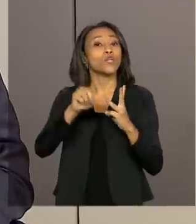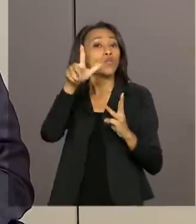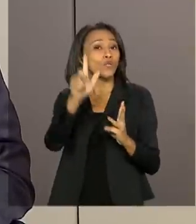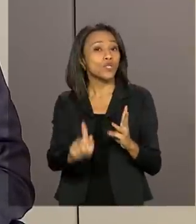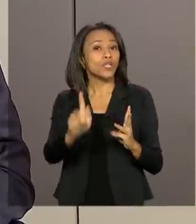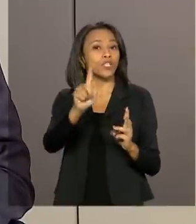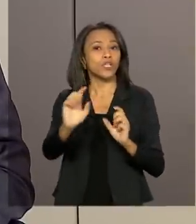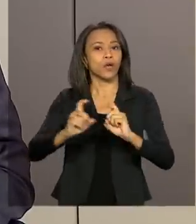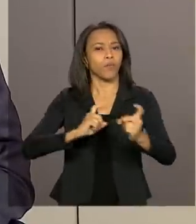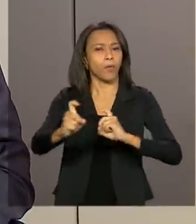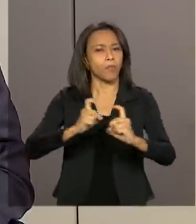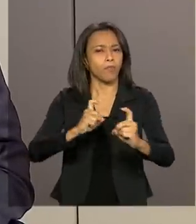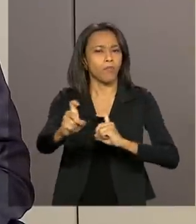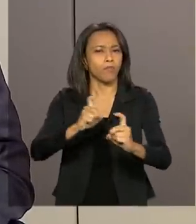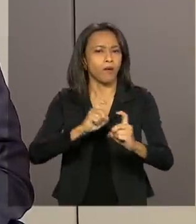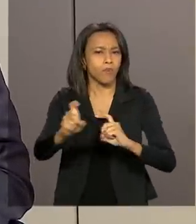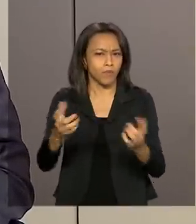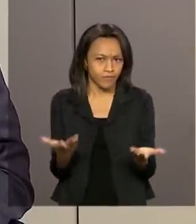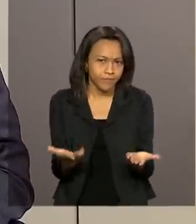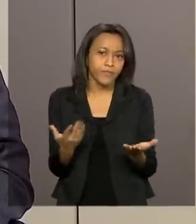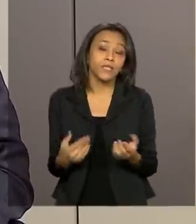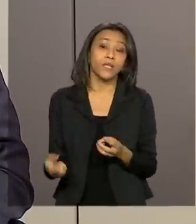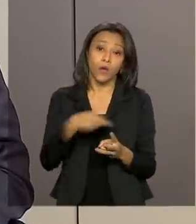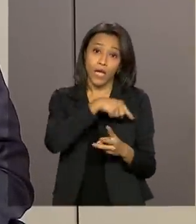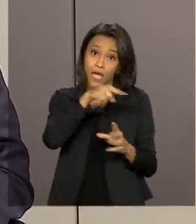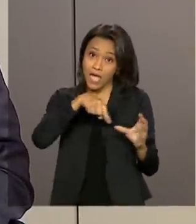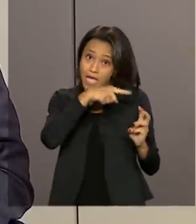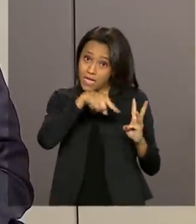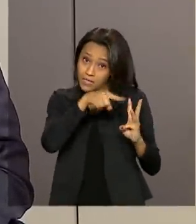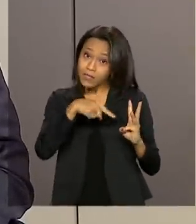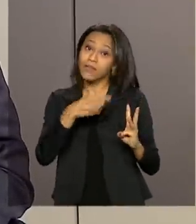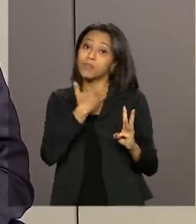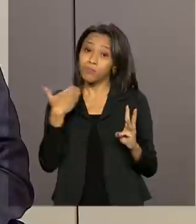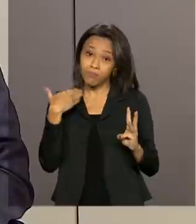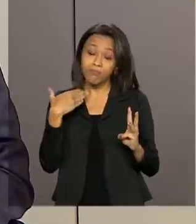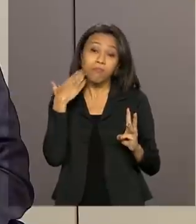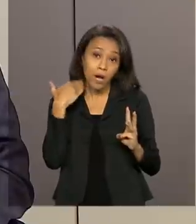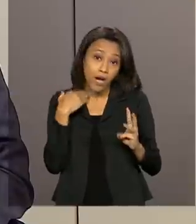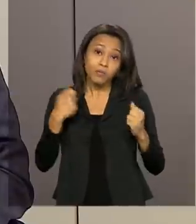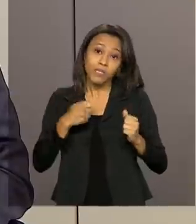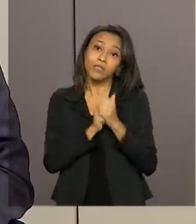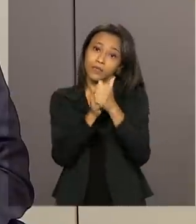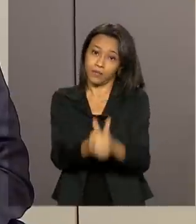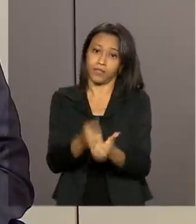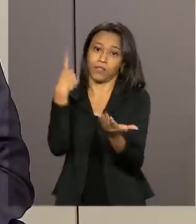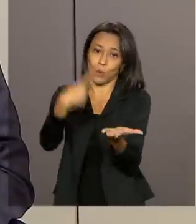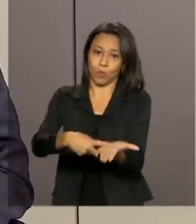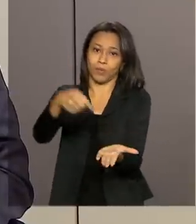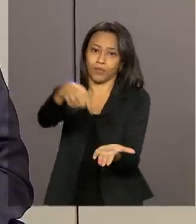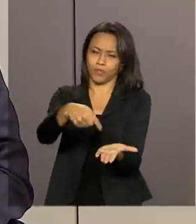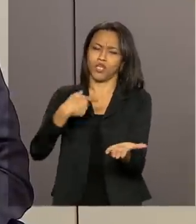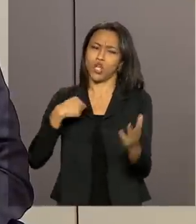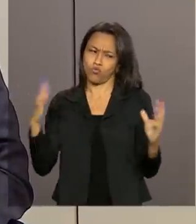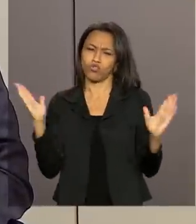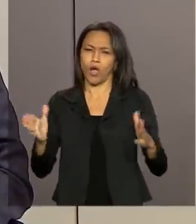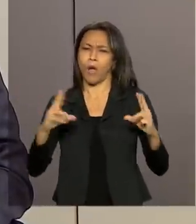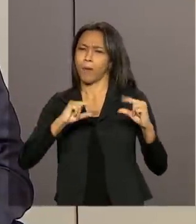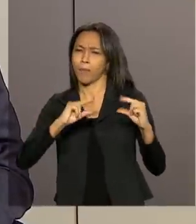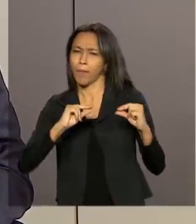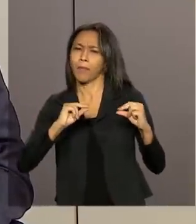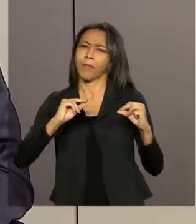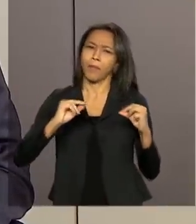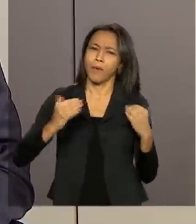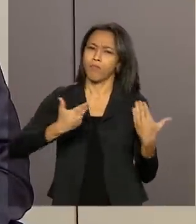Governança. Então, os bancos têm que aderir a isso aí. Eu conversei com eles e a melhor forma é que eles